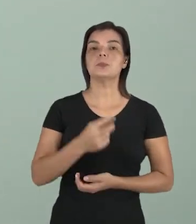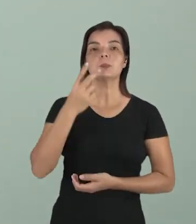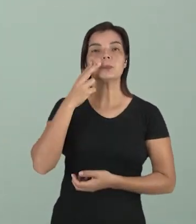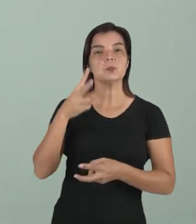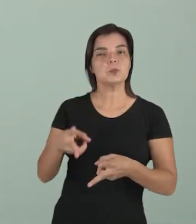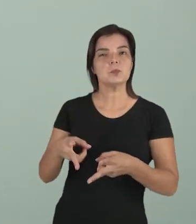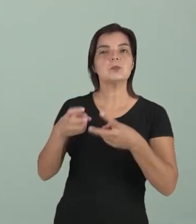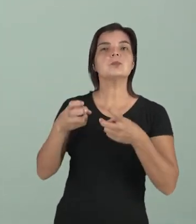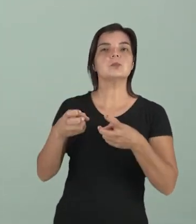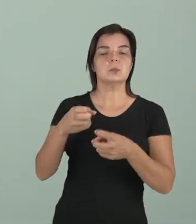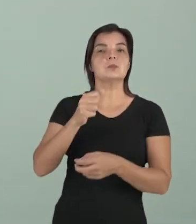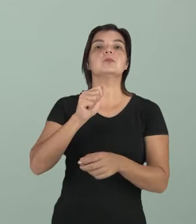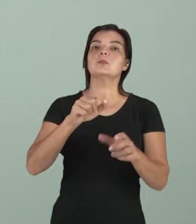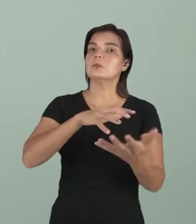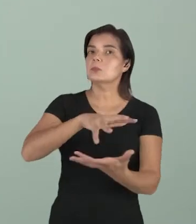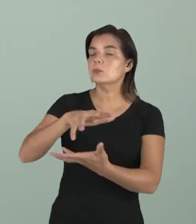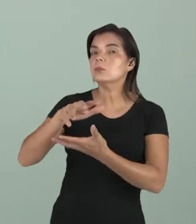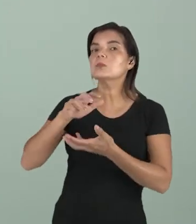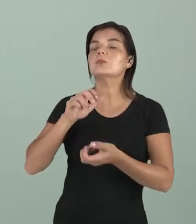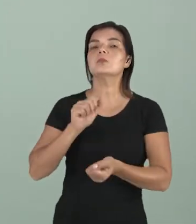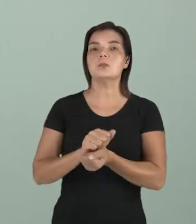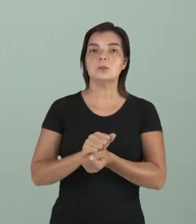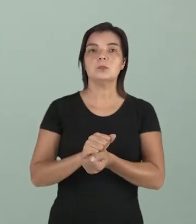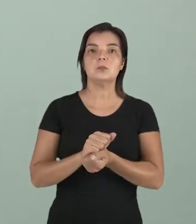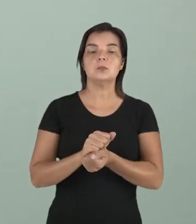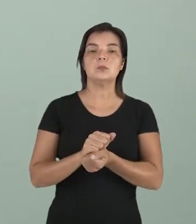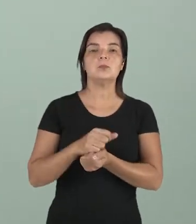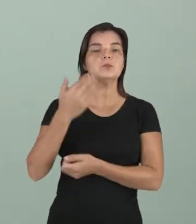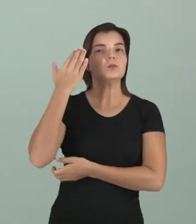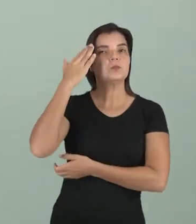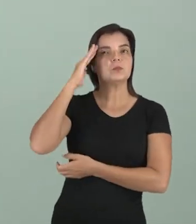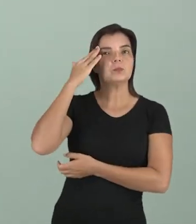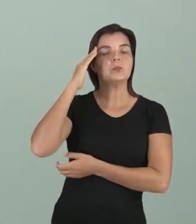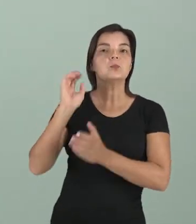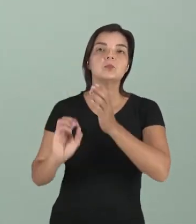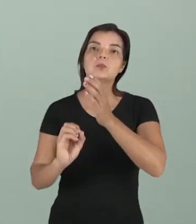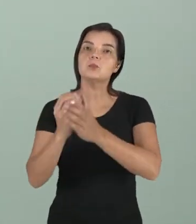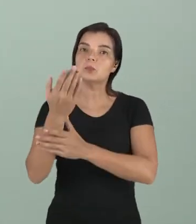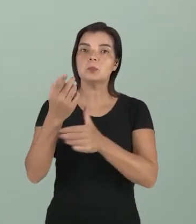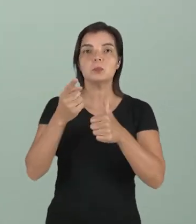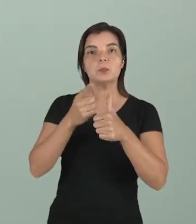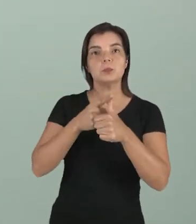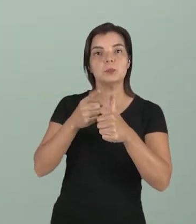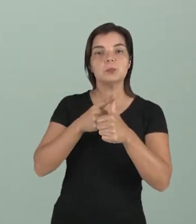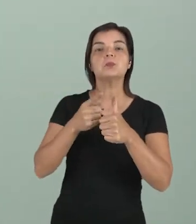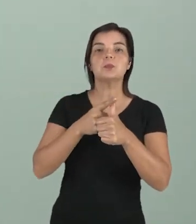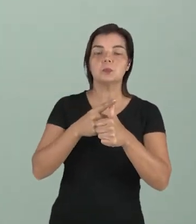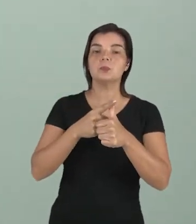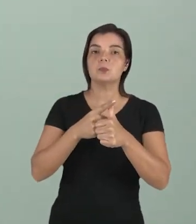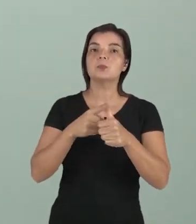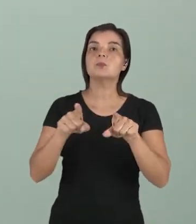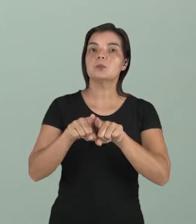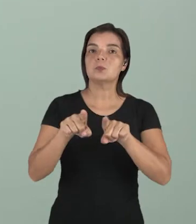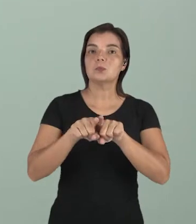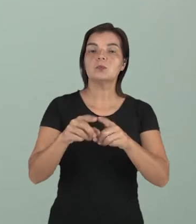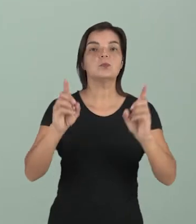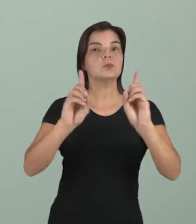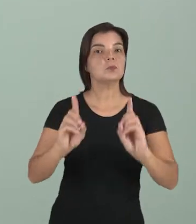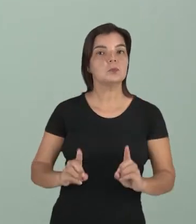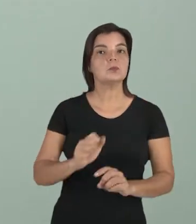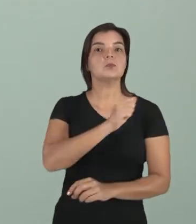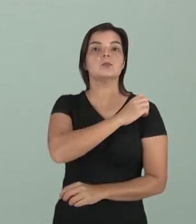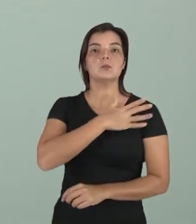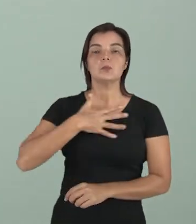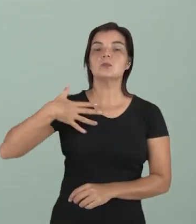visão de mundo em que a concepção de um criador, o primeiro motor imóvel, o deus aristotélico, então, há um